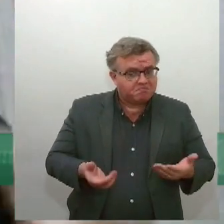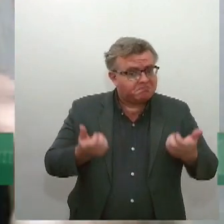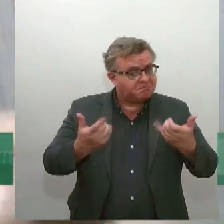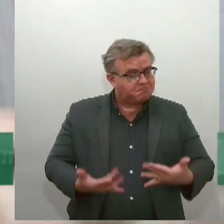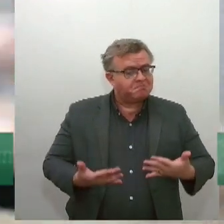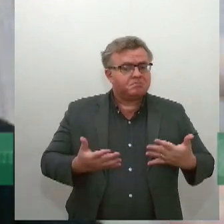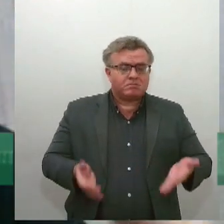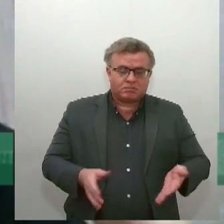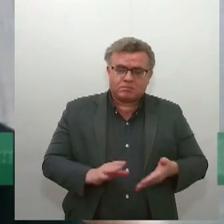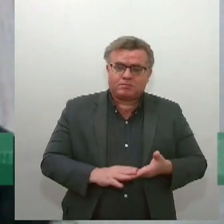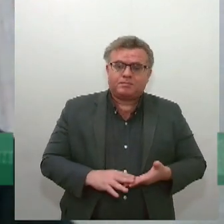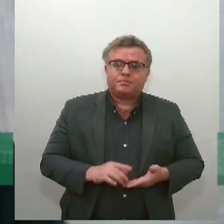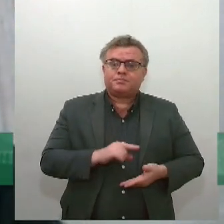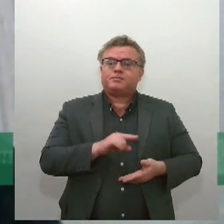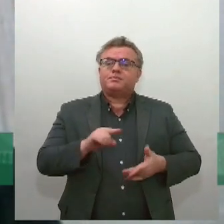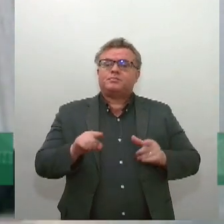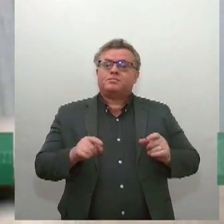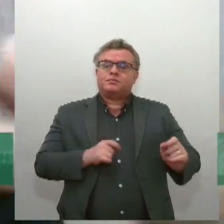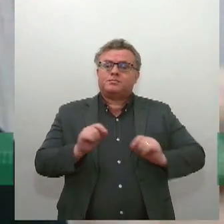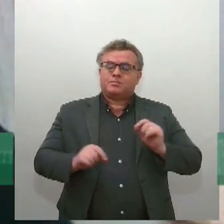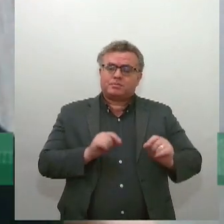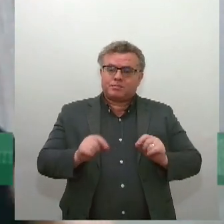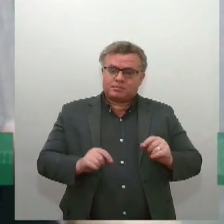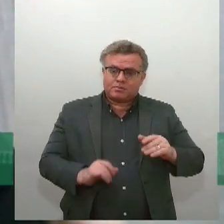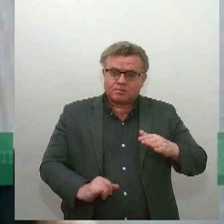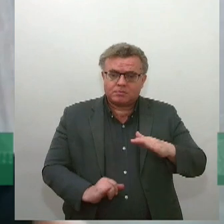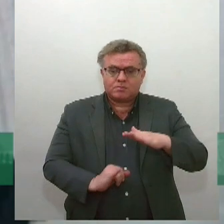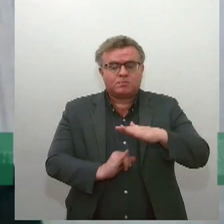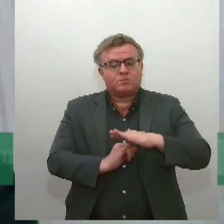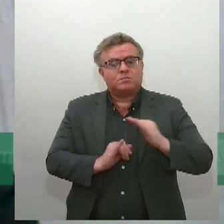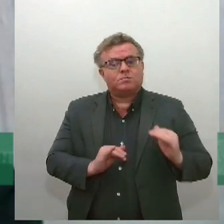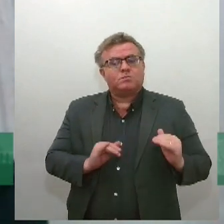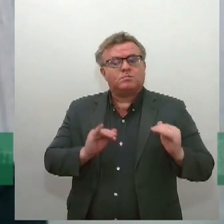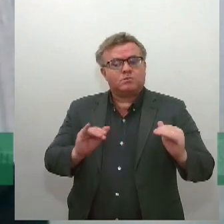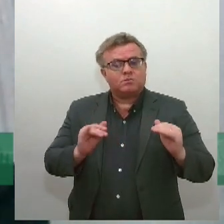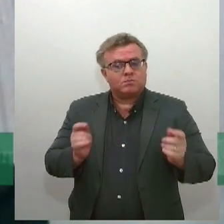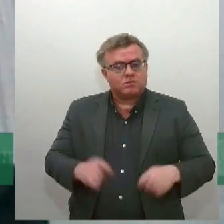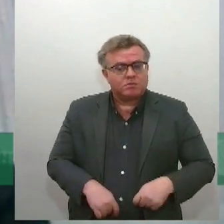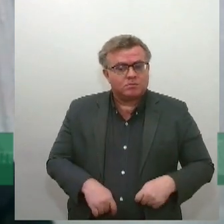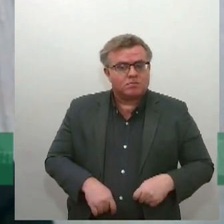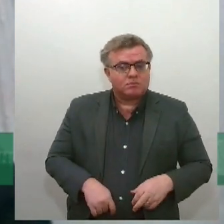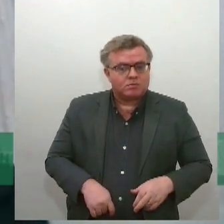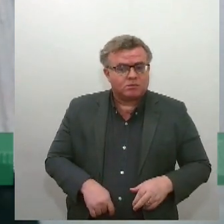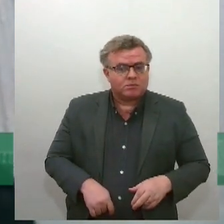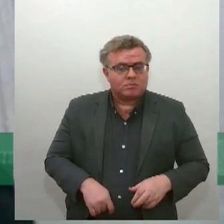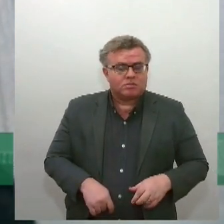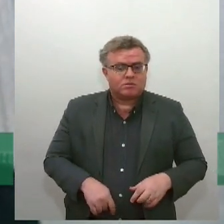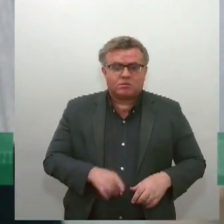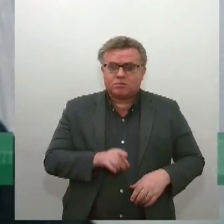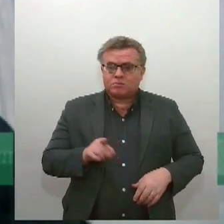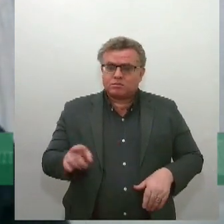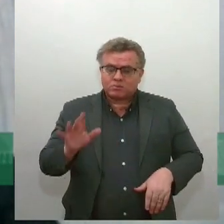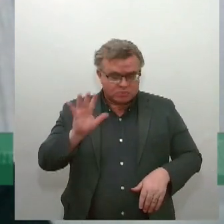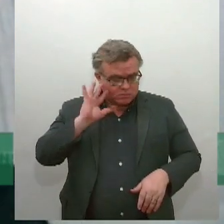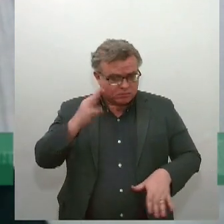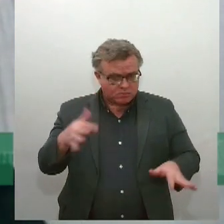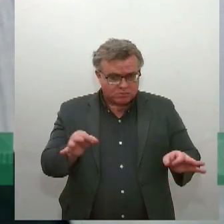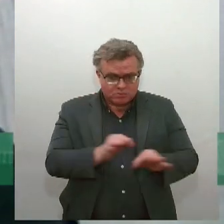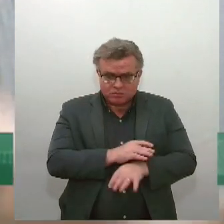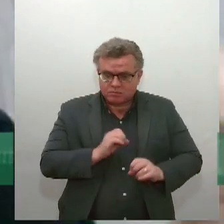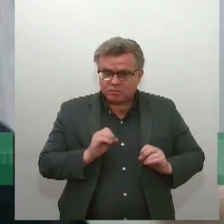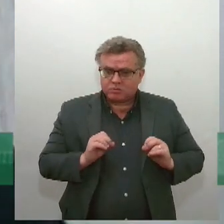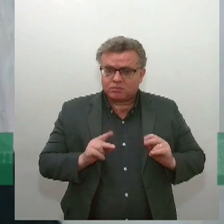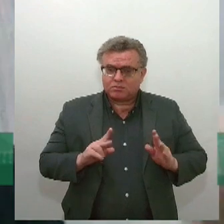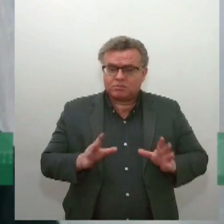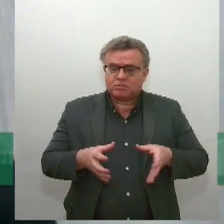um pouco com a ideia de instituição da Corte. A institucionalidade, o que vale, é a decisão da Corte. Quem está decidido não é Alexandre de Moraes, não é Gilmar Feira,